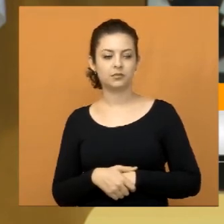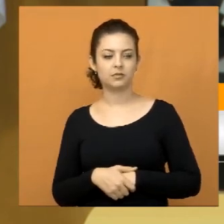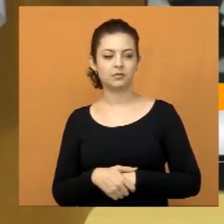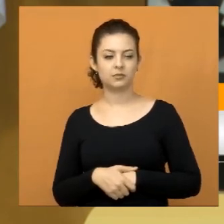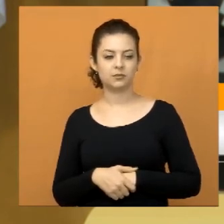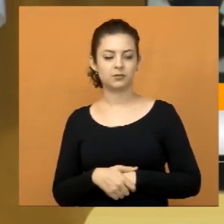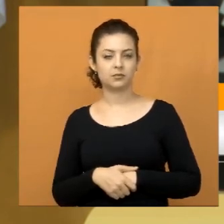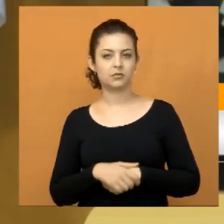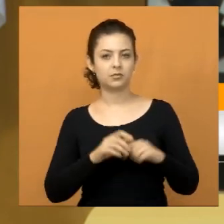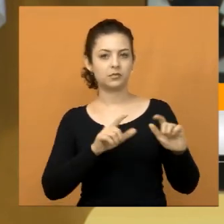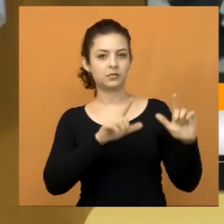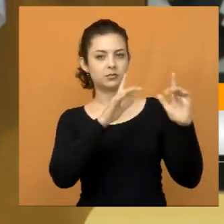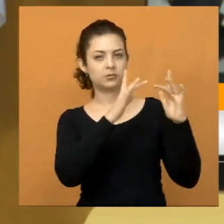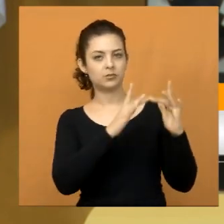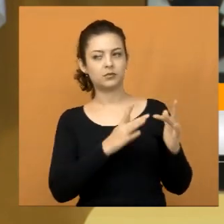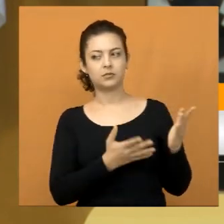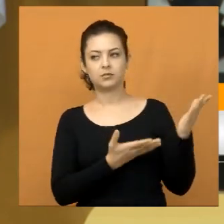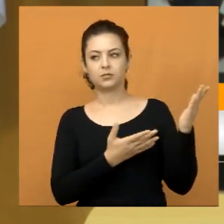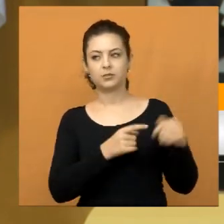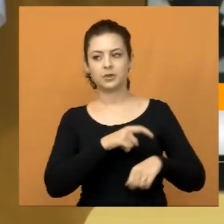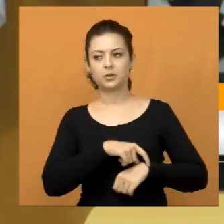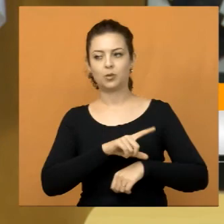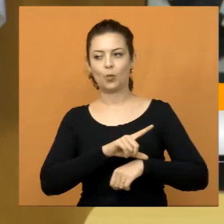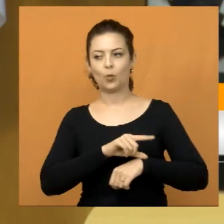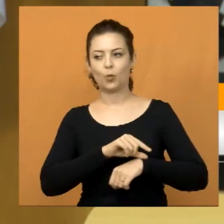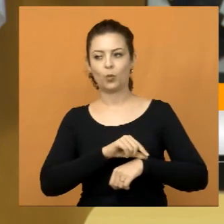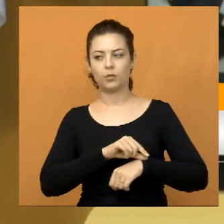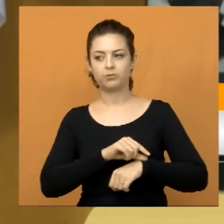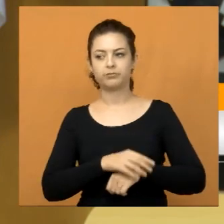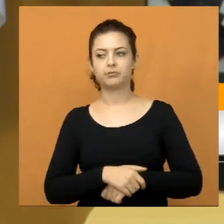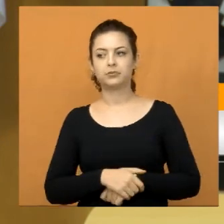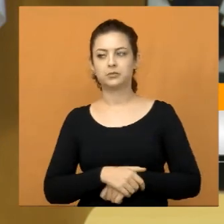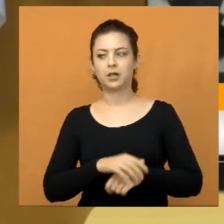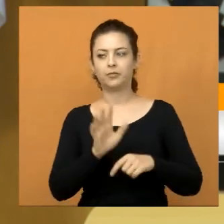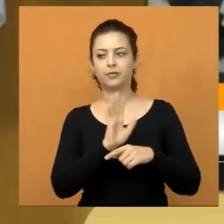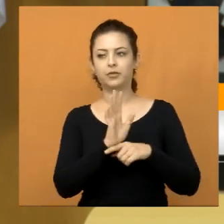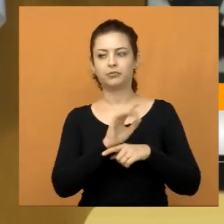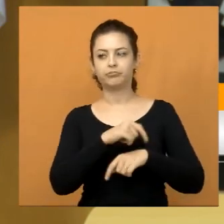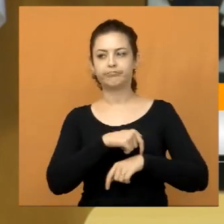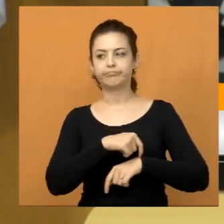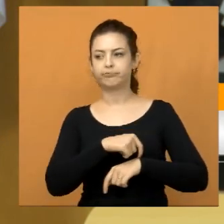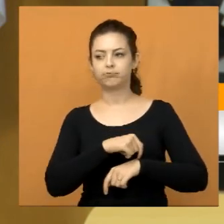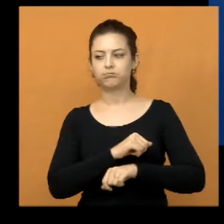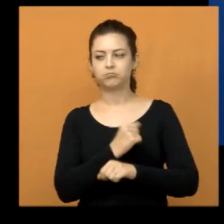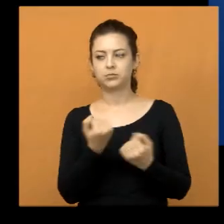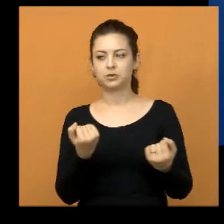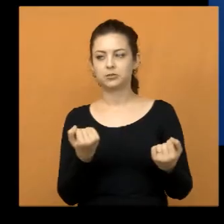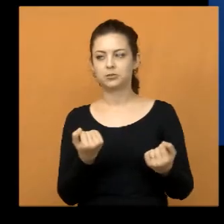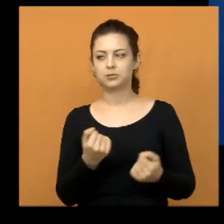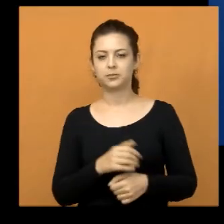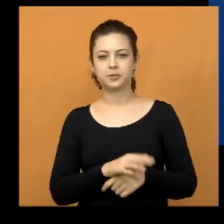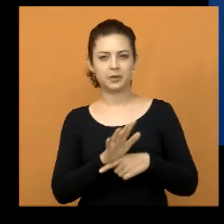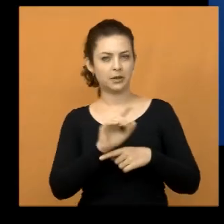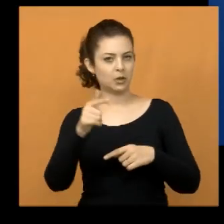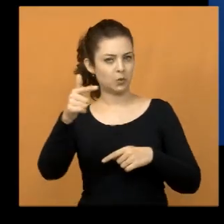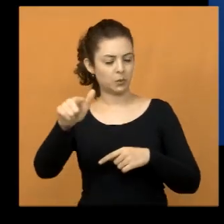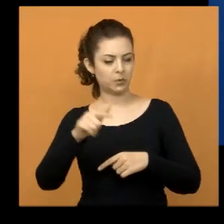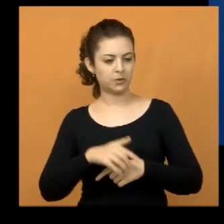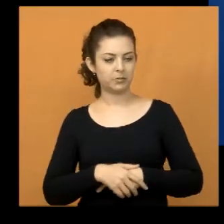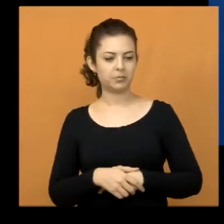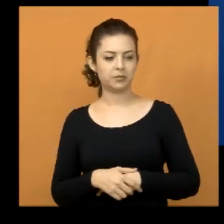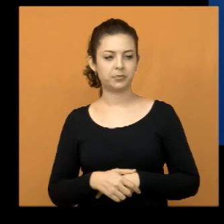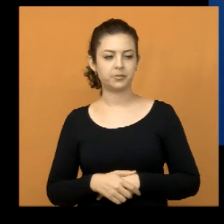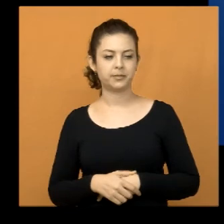E agora os meus contatos, por favor, porque o tempo está esgotando. ia colocar um vídeo aqui do nosso partido, mas hoje não vai ser possível. Vamos deixar para a próxima aí.